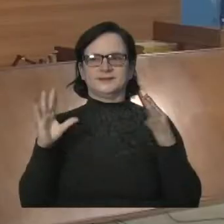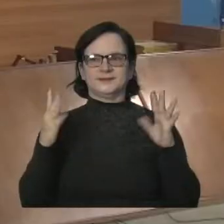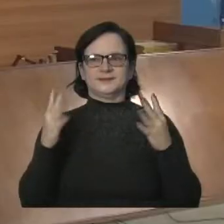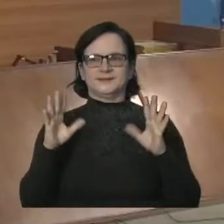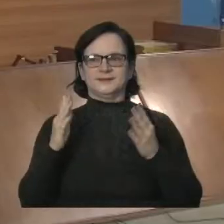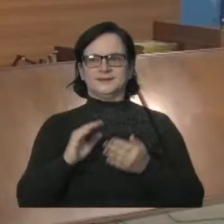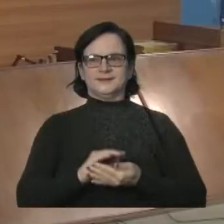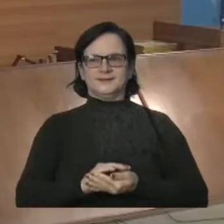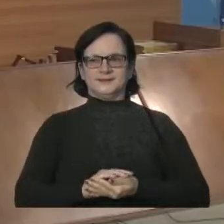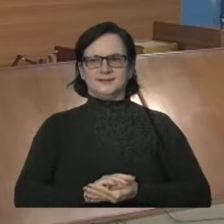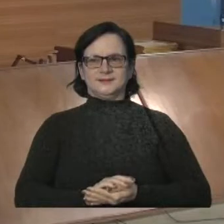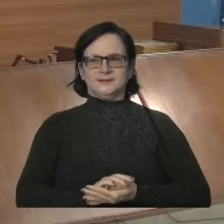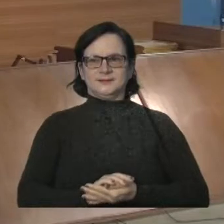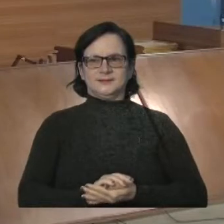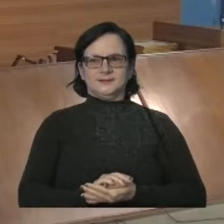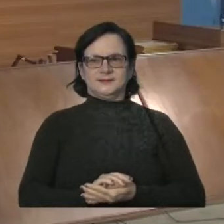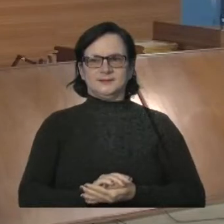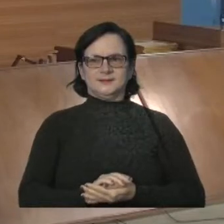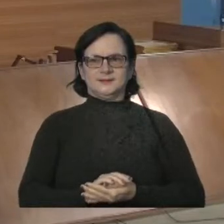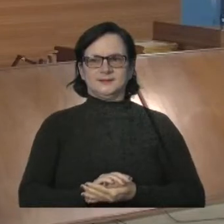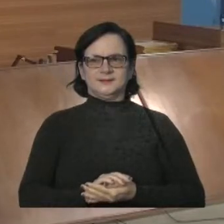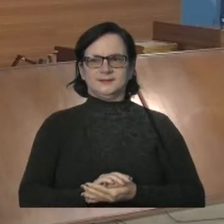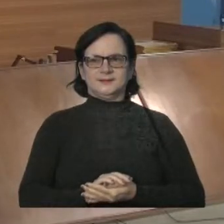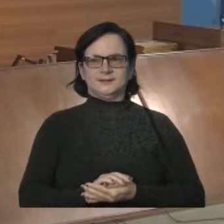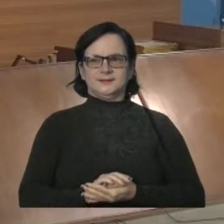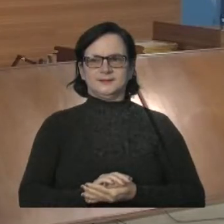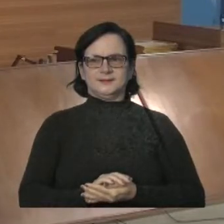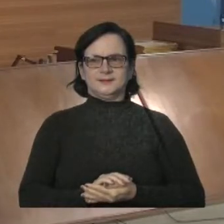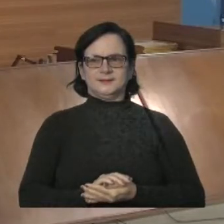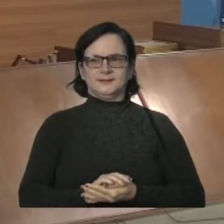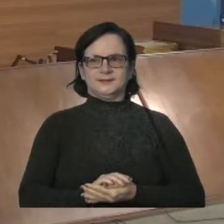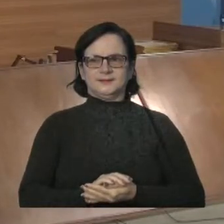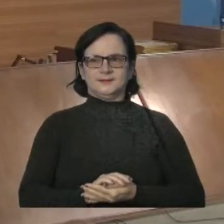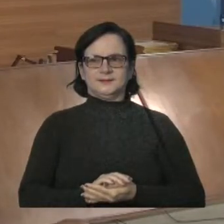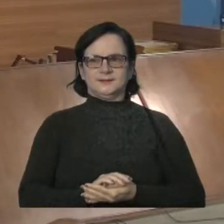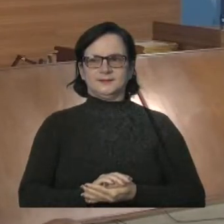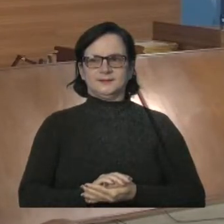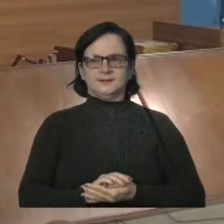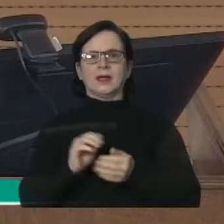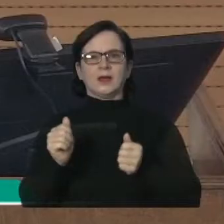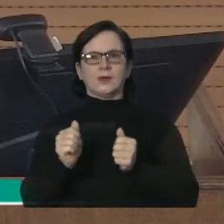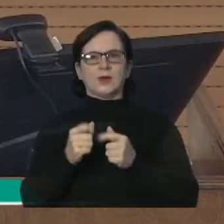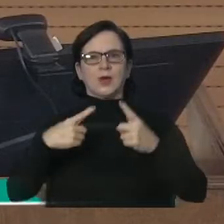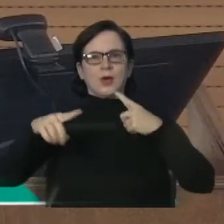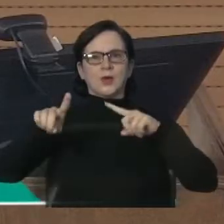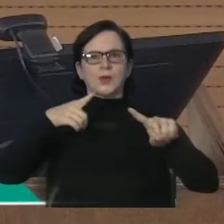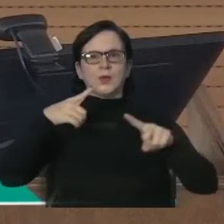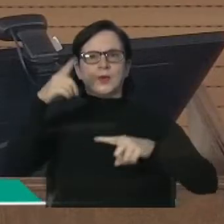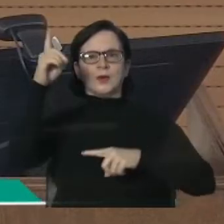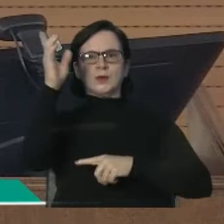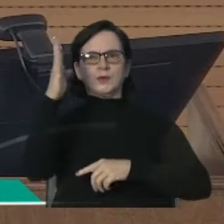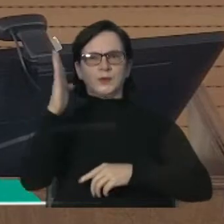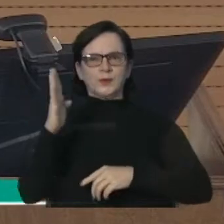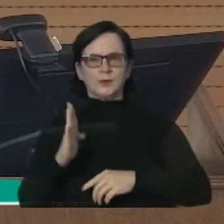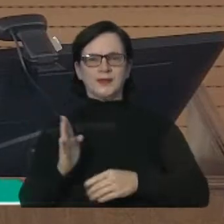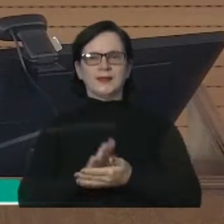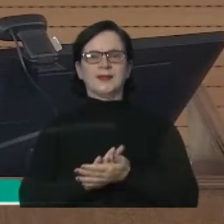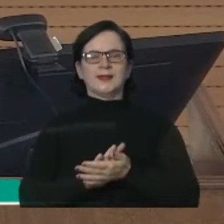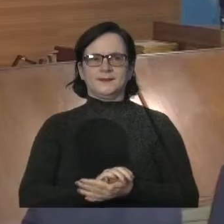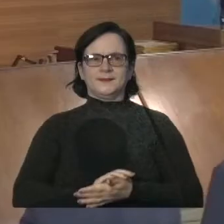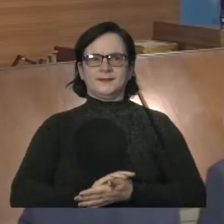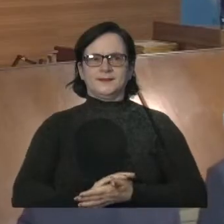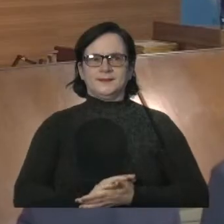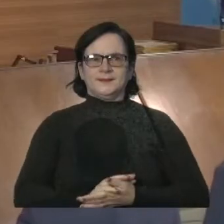Em comemoração aos 50 anos de fundação do Centro de Aprendizagem Metódica e Prática Mário dos Santos,